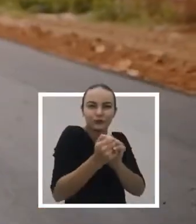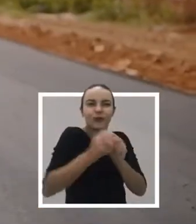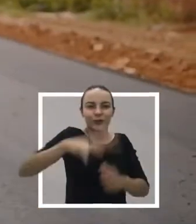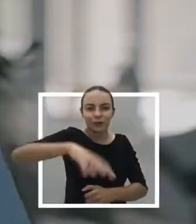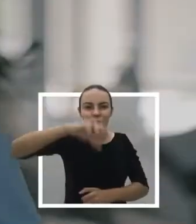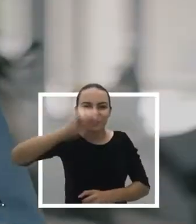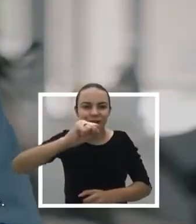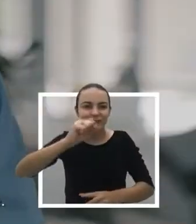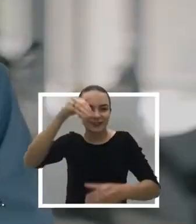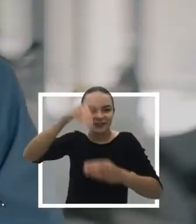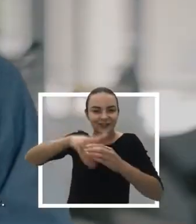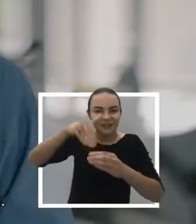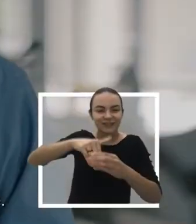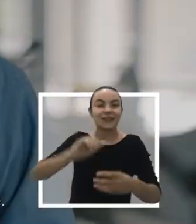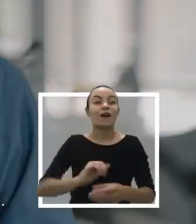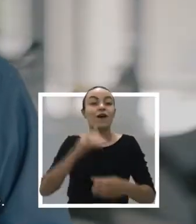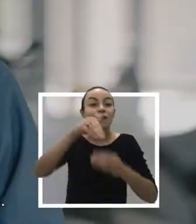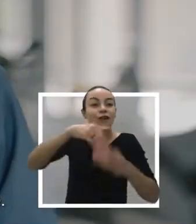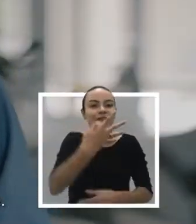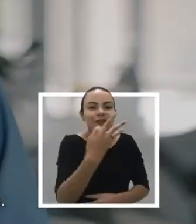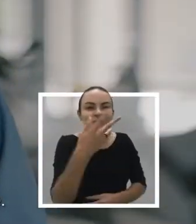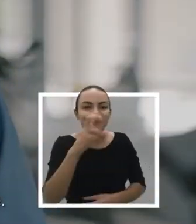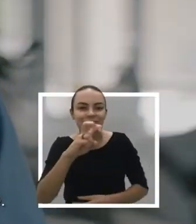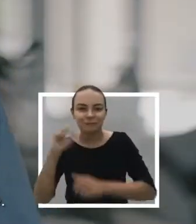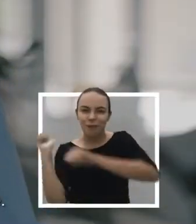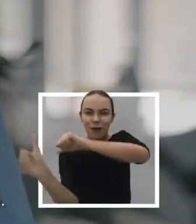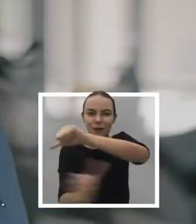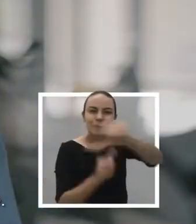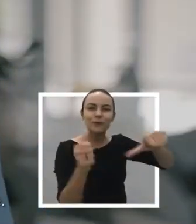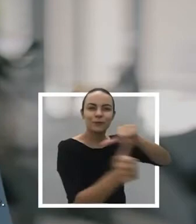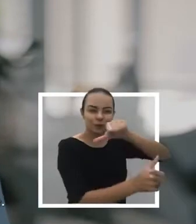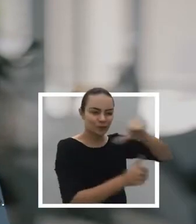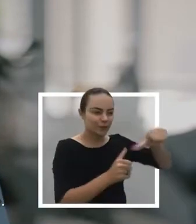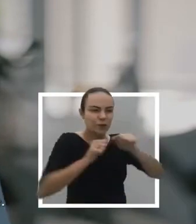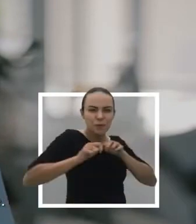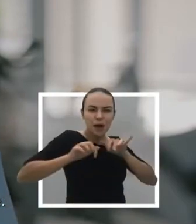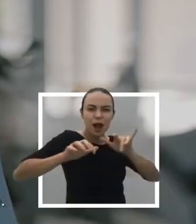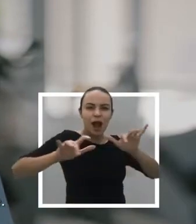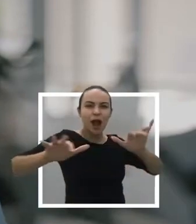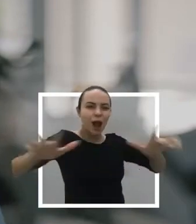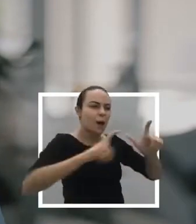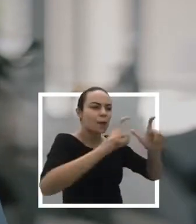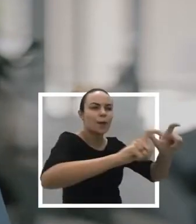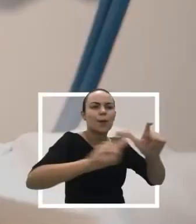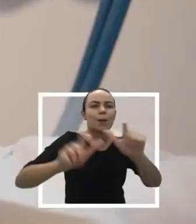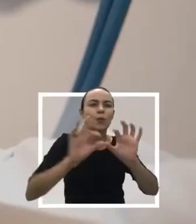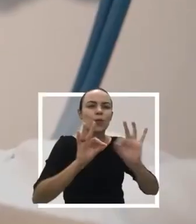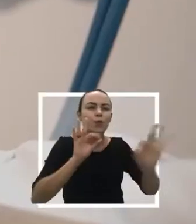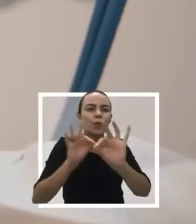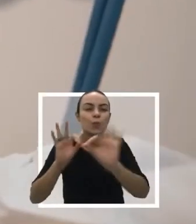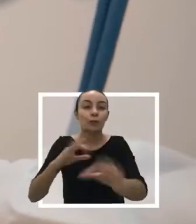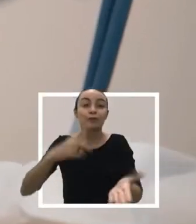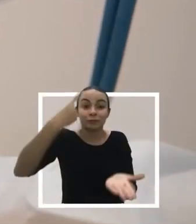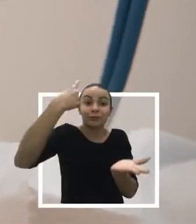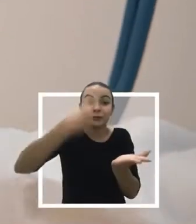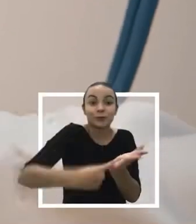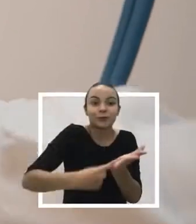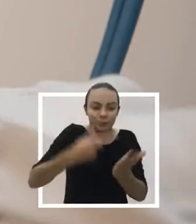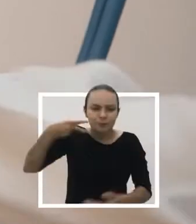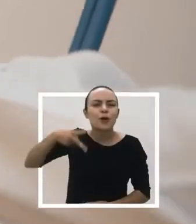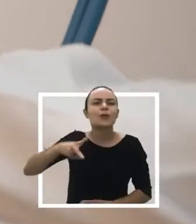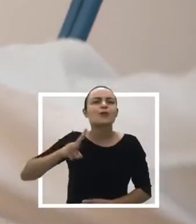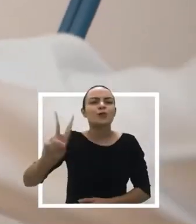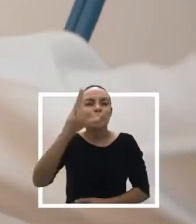a perder. Vamos juntos ganhar essa eleição, votando no 45. Vamos fazer essa transformação